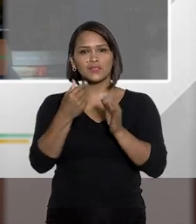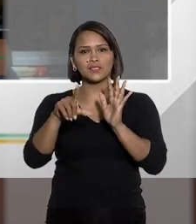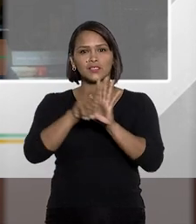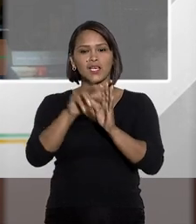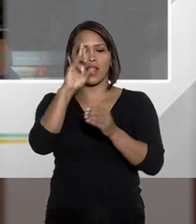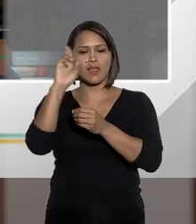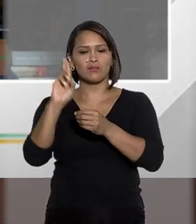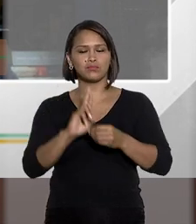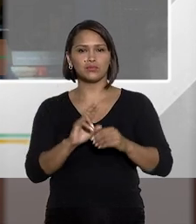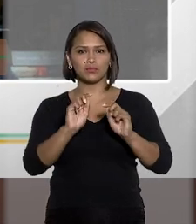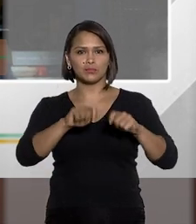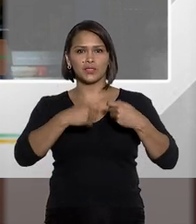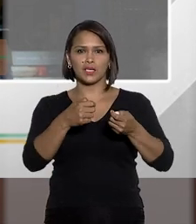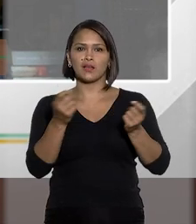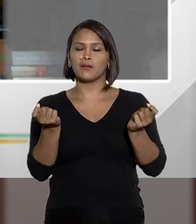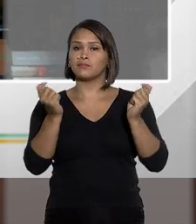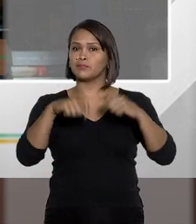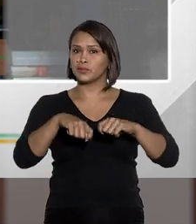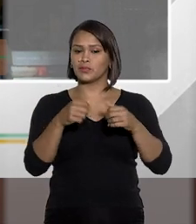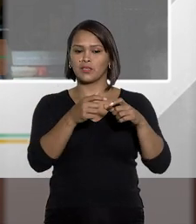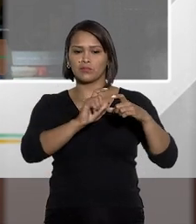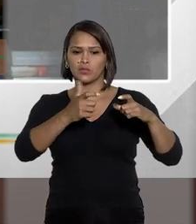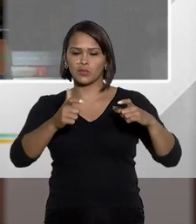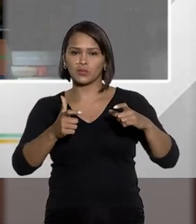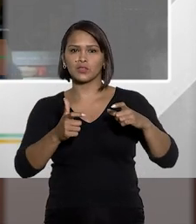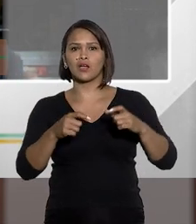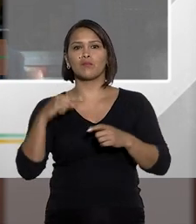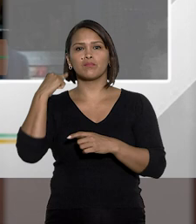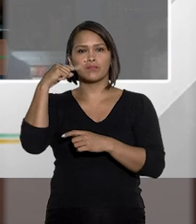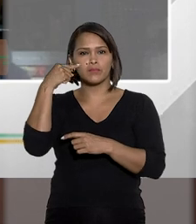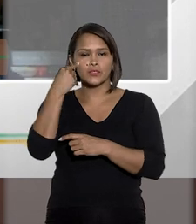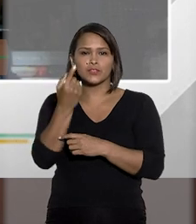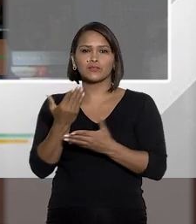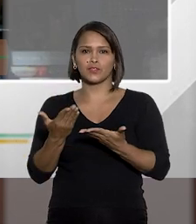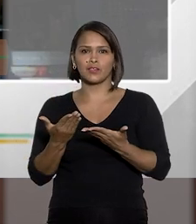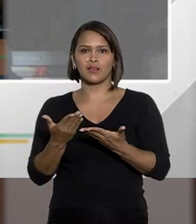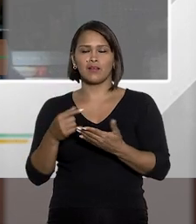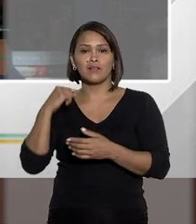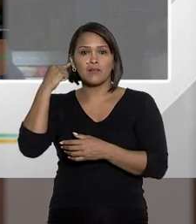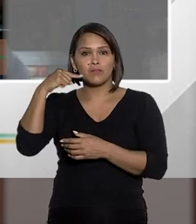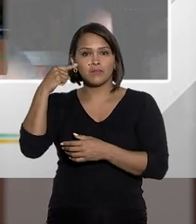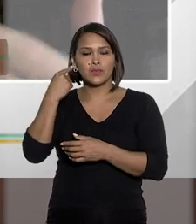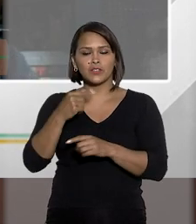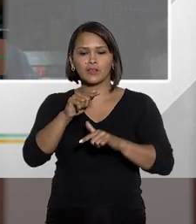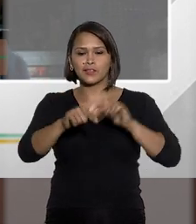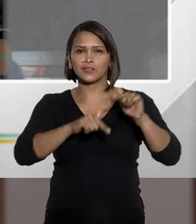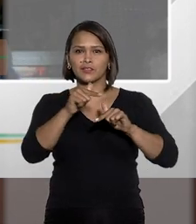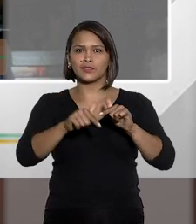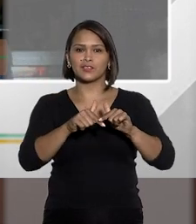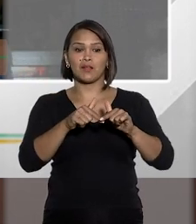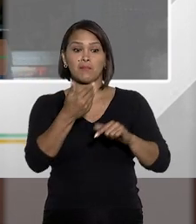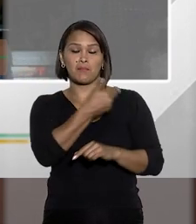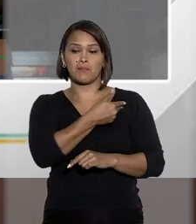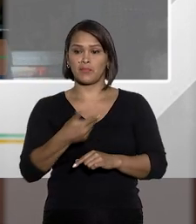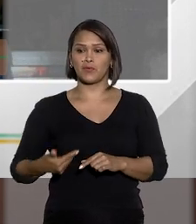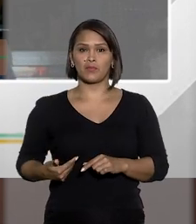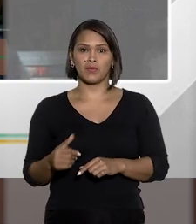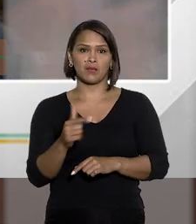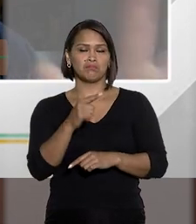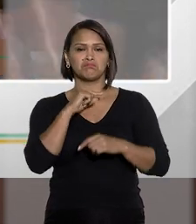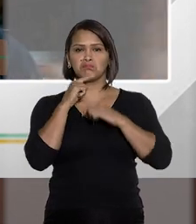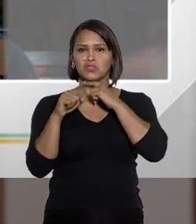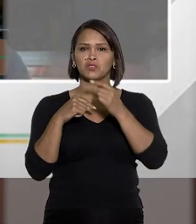se a lei de abuso de autoridade permite abranger o advogado. O advogado no exercício de uma função